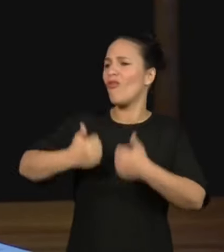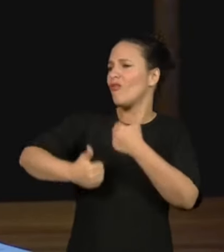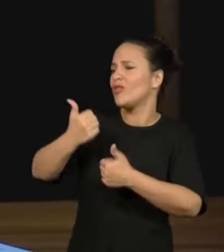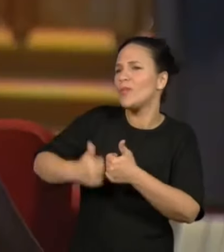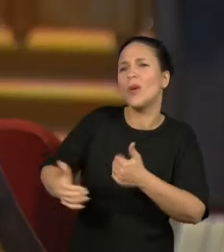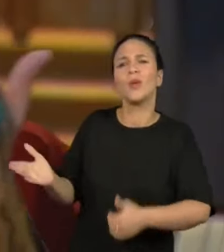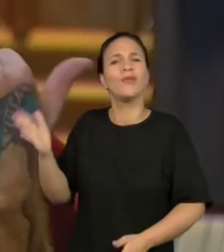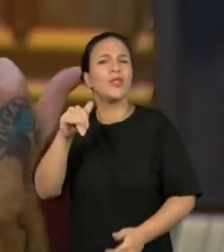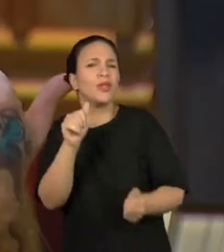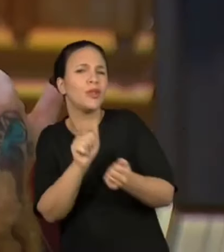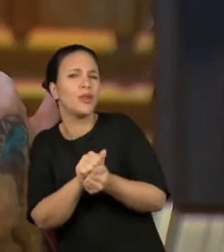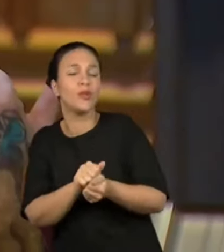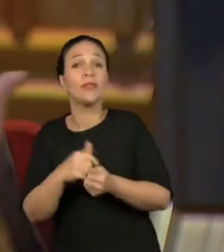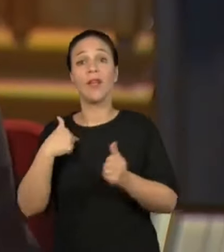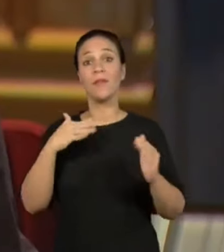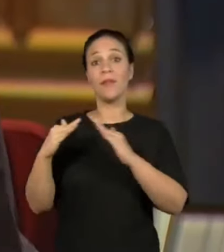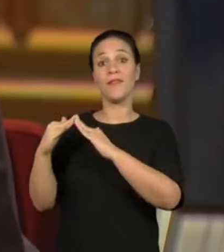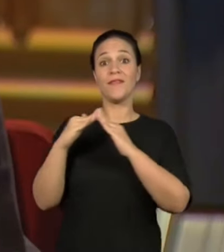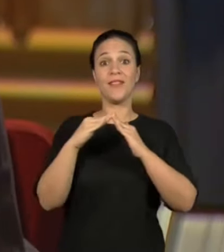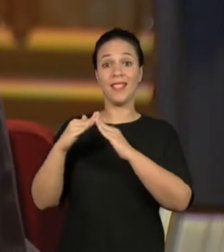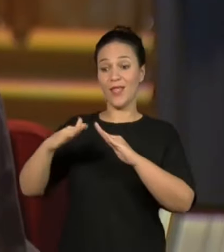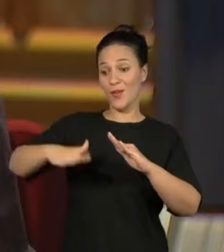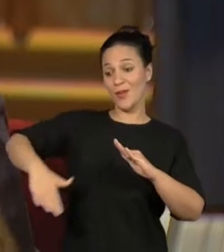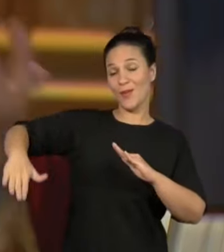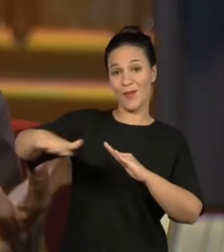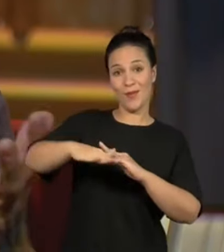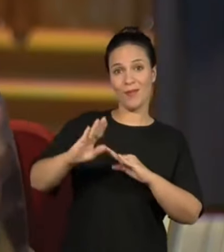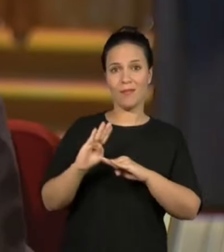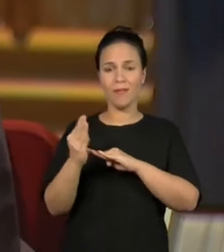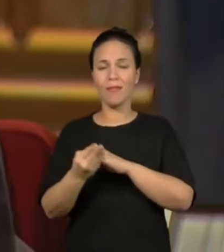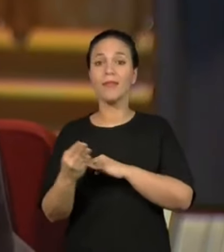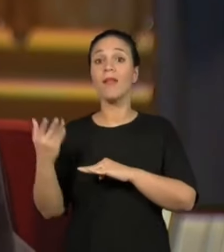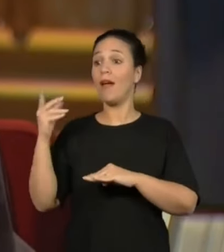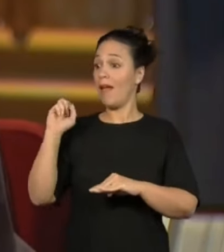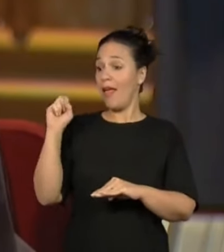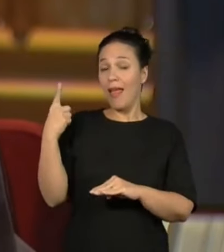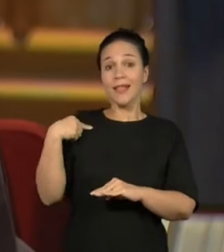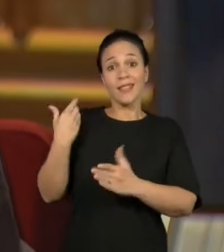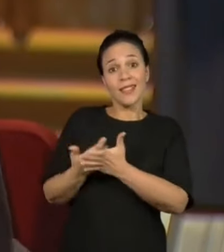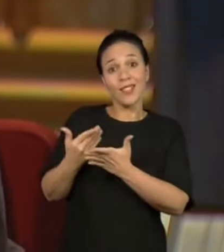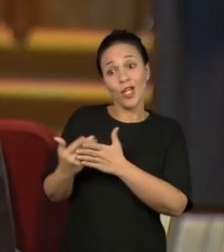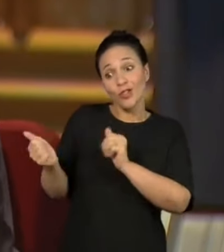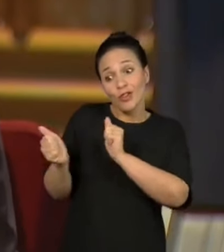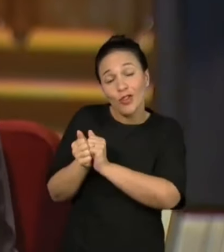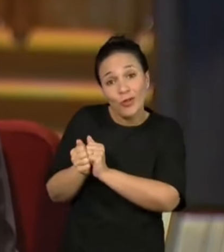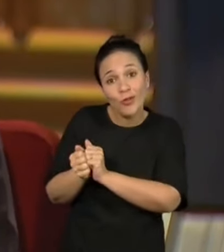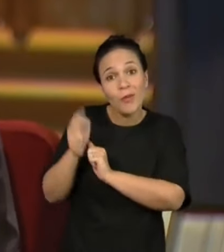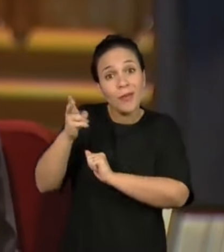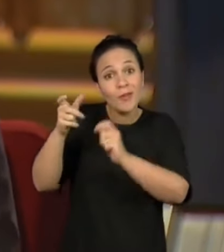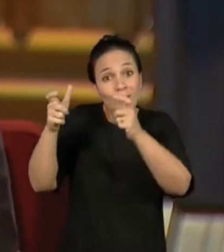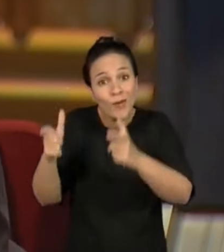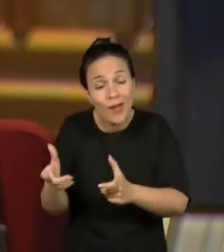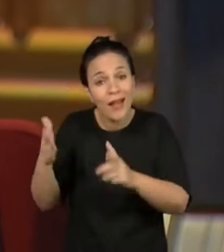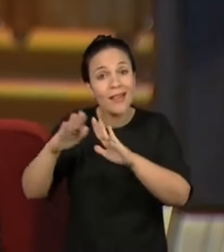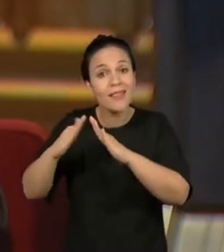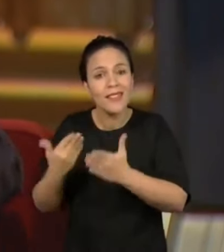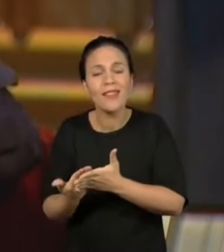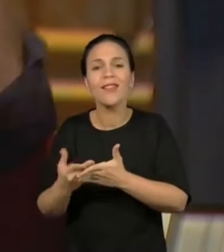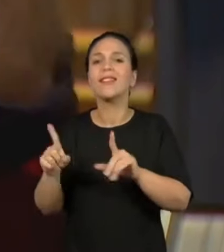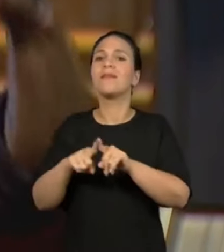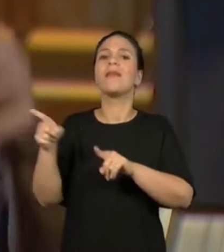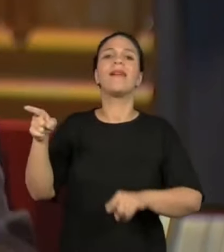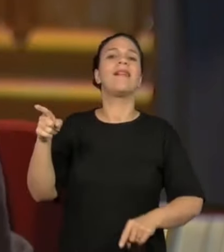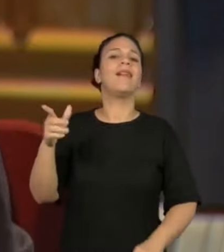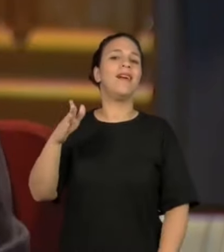futebol. Era meu vizinho de bairro, estudamos na mesma escola e logo criamos um laço. São Paulinho,